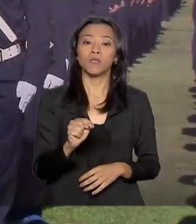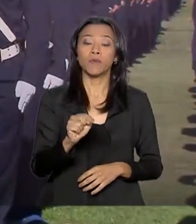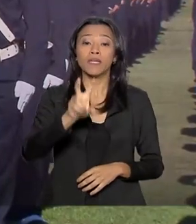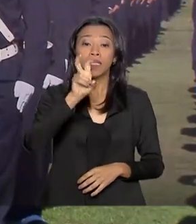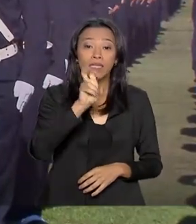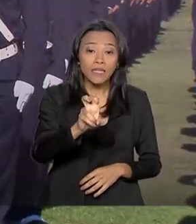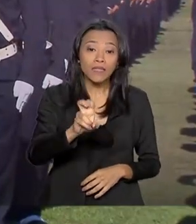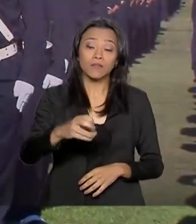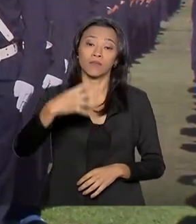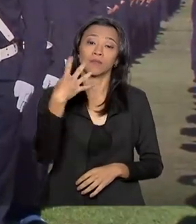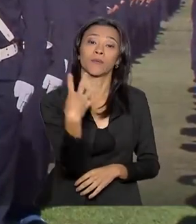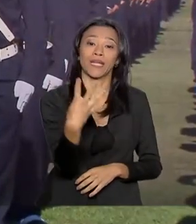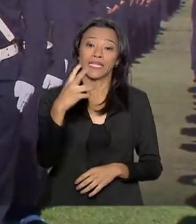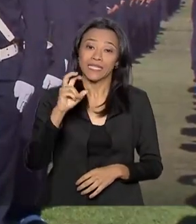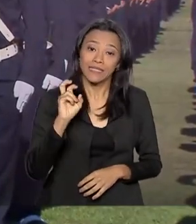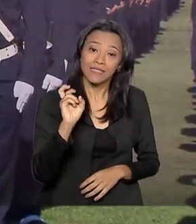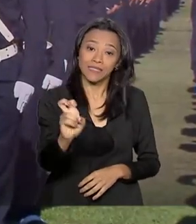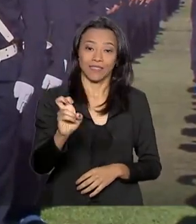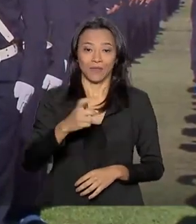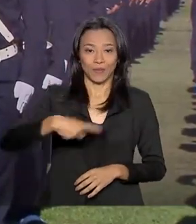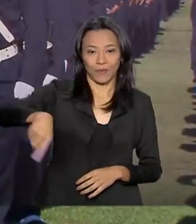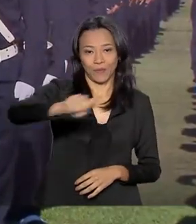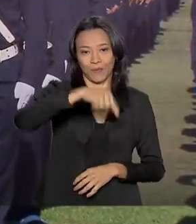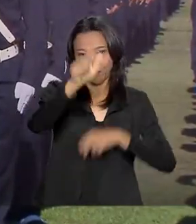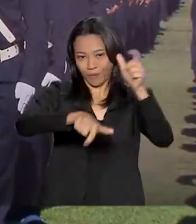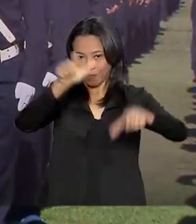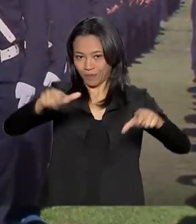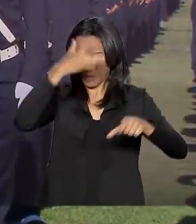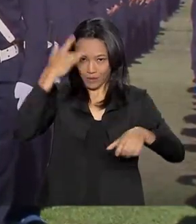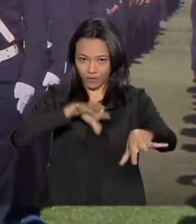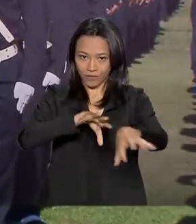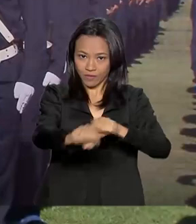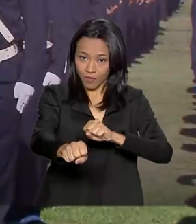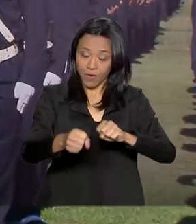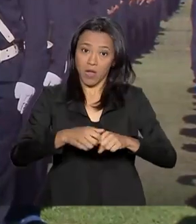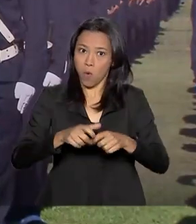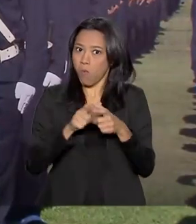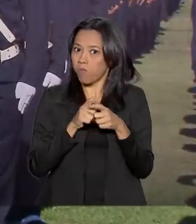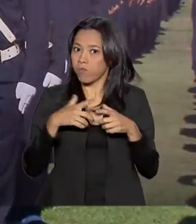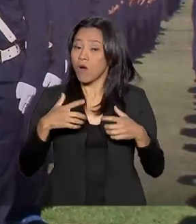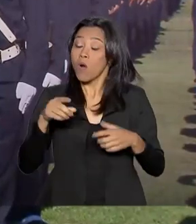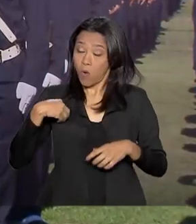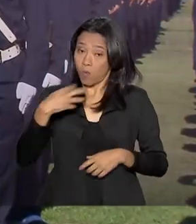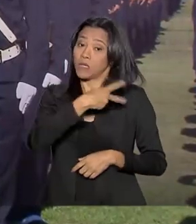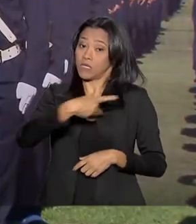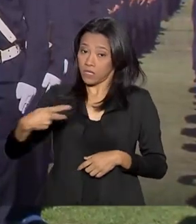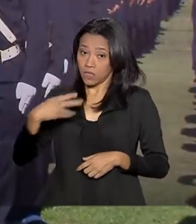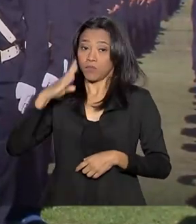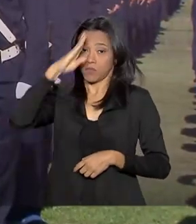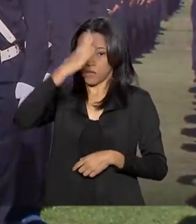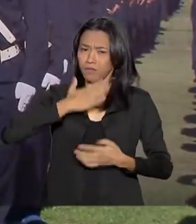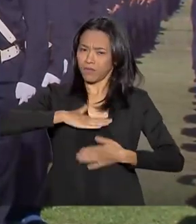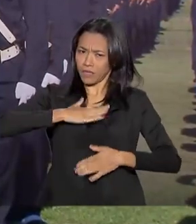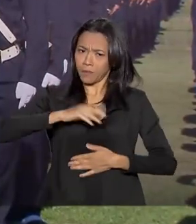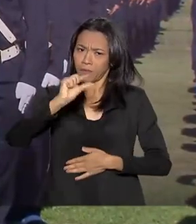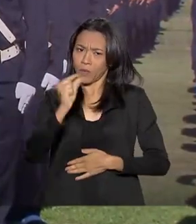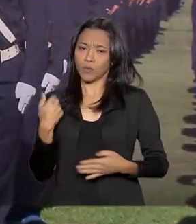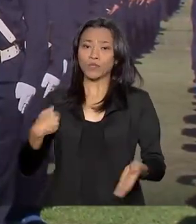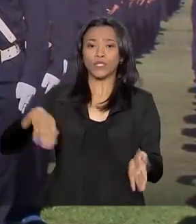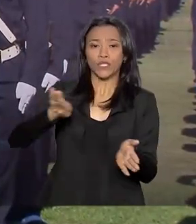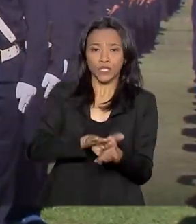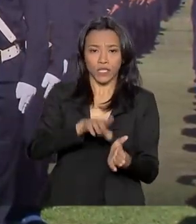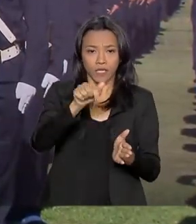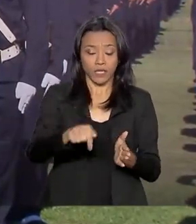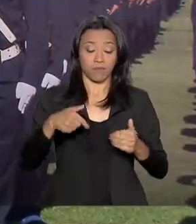formandos. Esse é o maior contingente da história da corporação. O presidente da República, Jair Bolsonaro, deve chegar daqui a pouco, já que a cerimônia